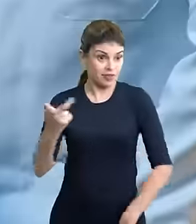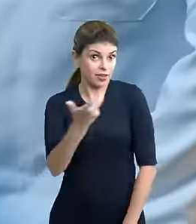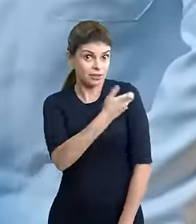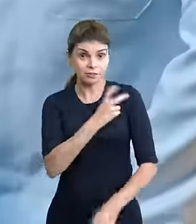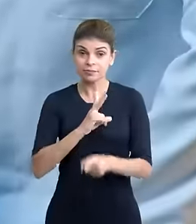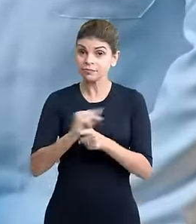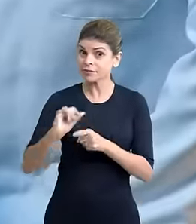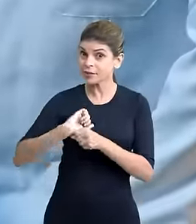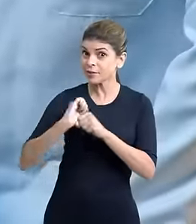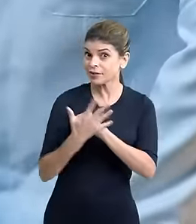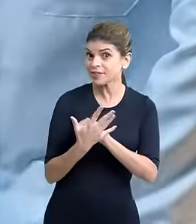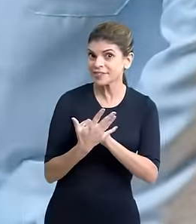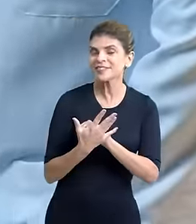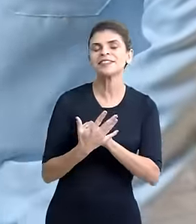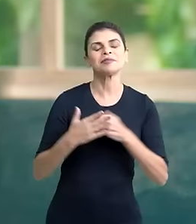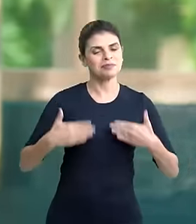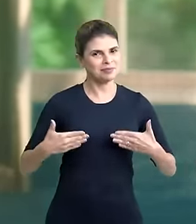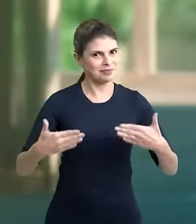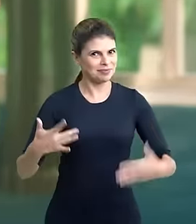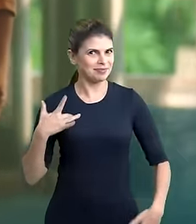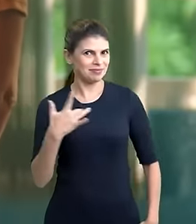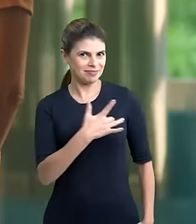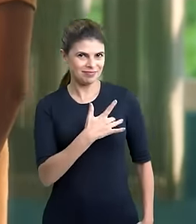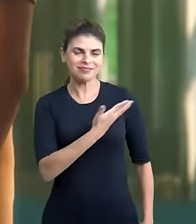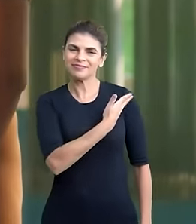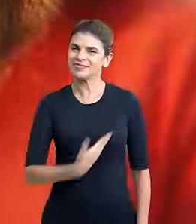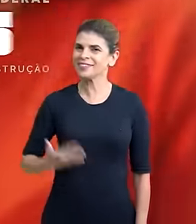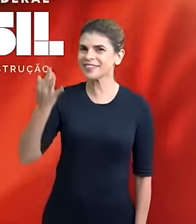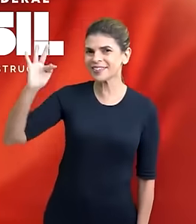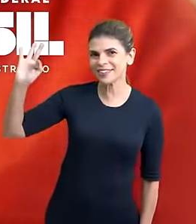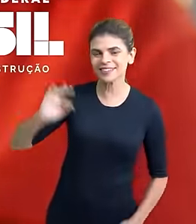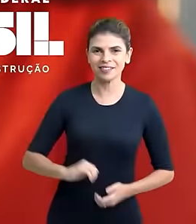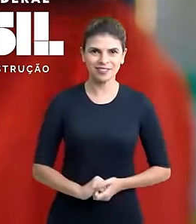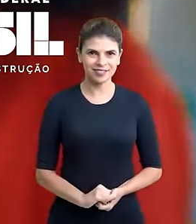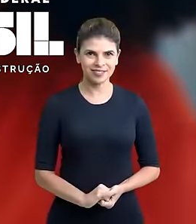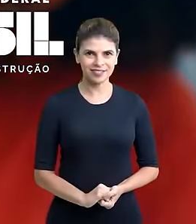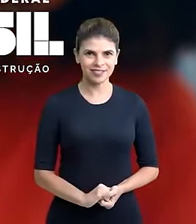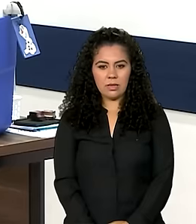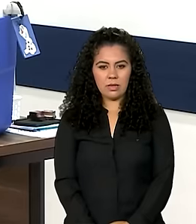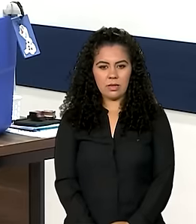Vacine-se contra a Covid-19. Ministério da Saúde. Governo Federal.